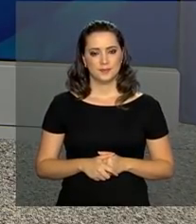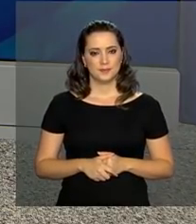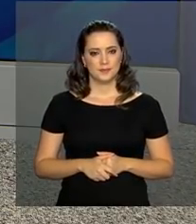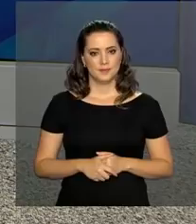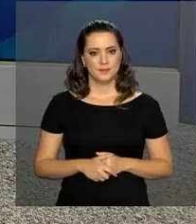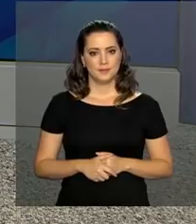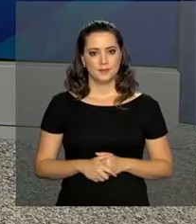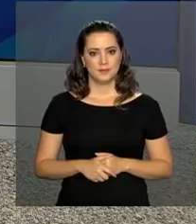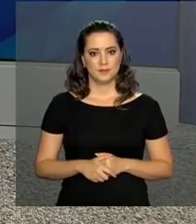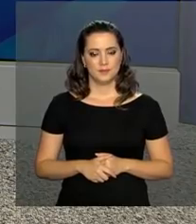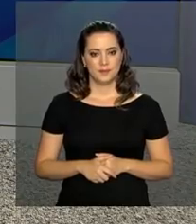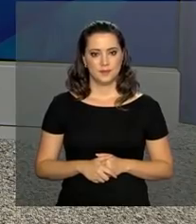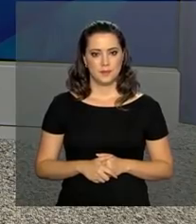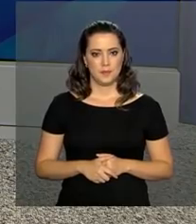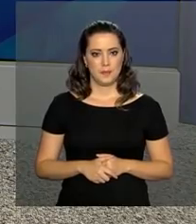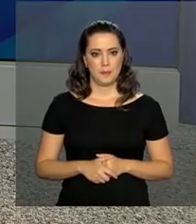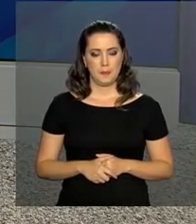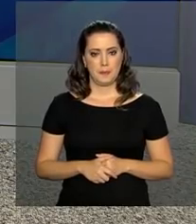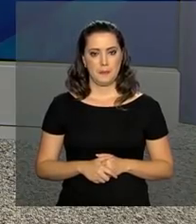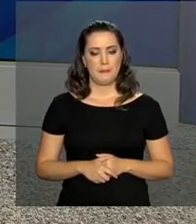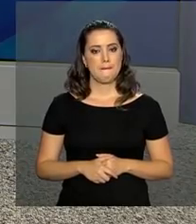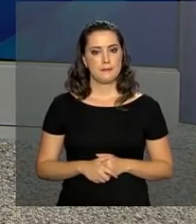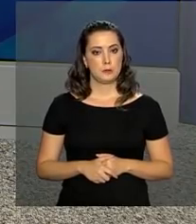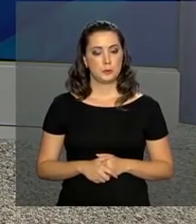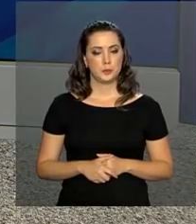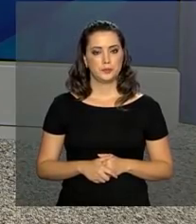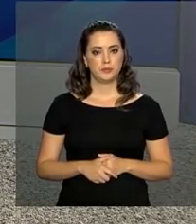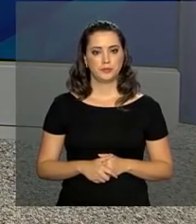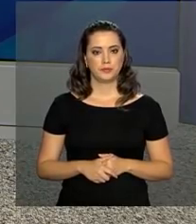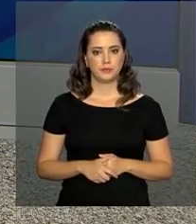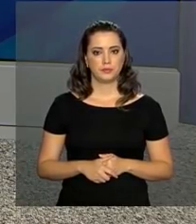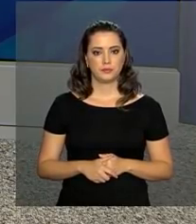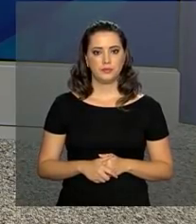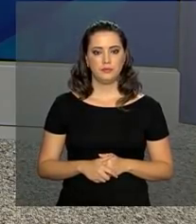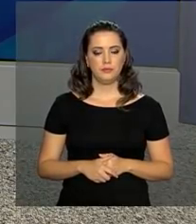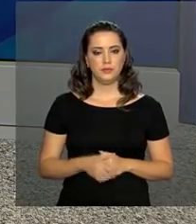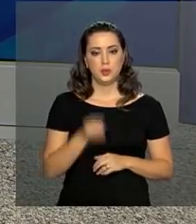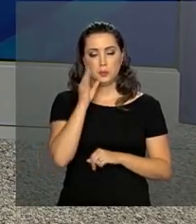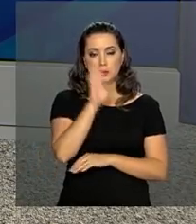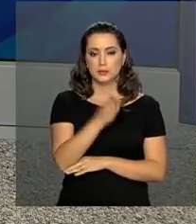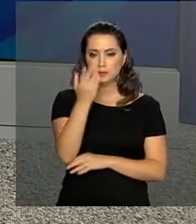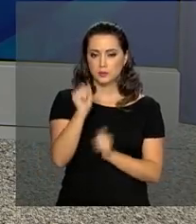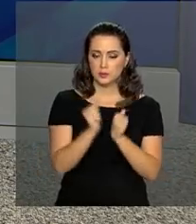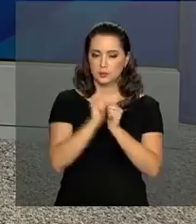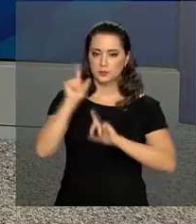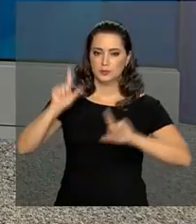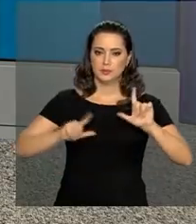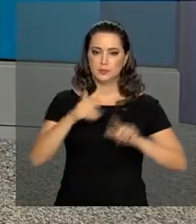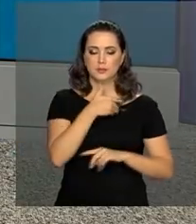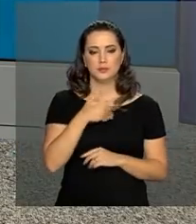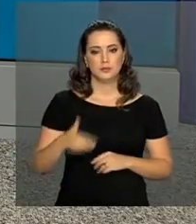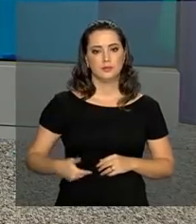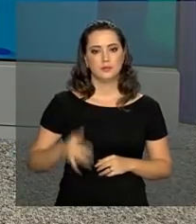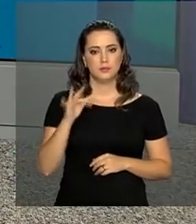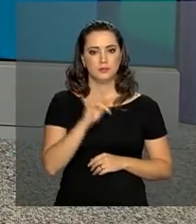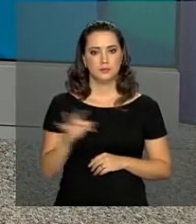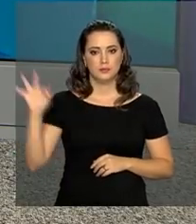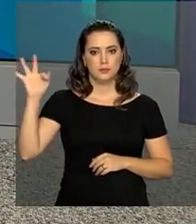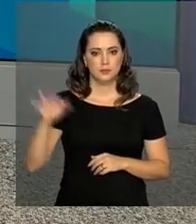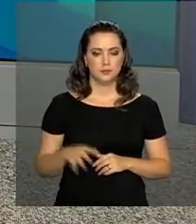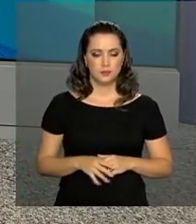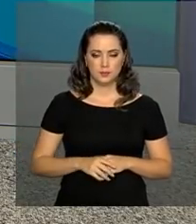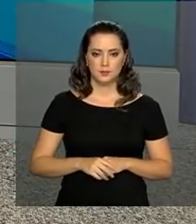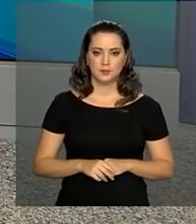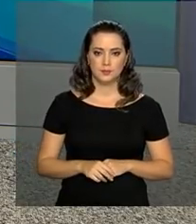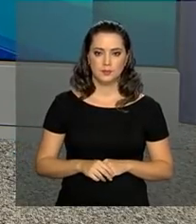619-9867-8787. Uma boa tarde para você e continue com a gente aqui na NBR, a TV